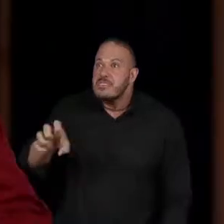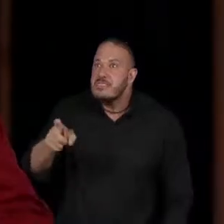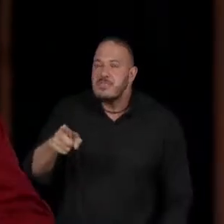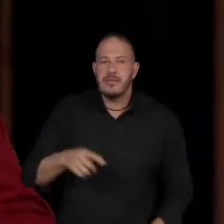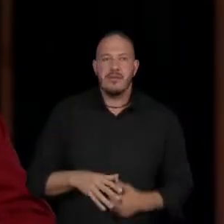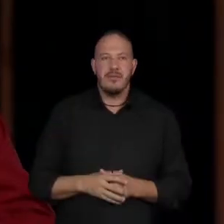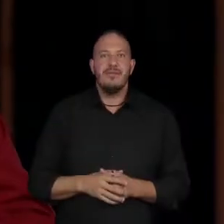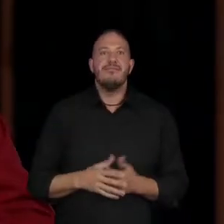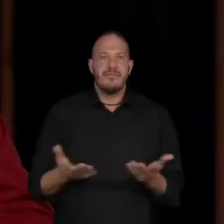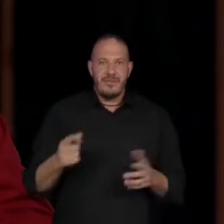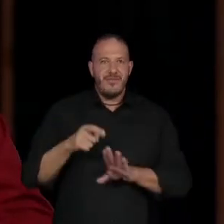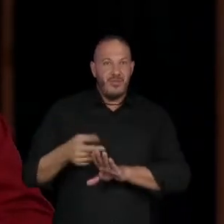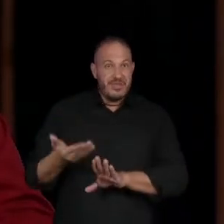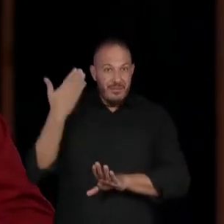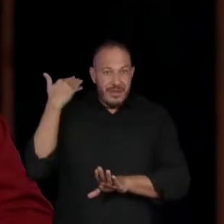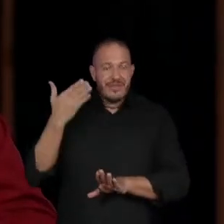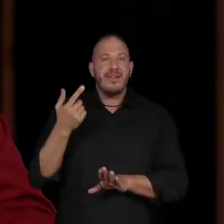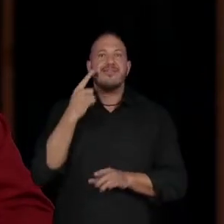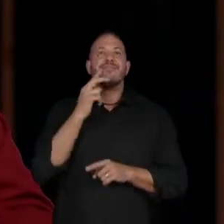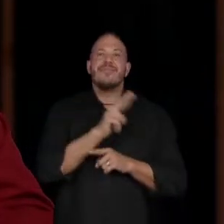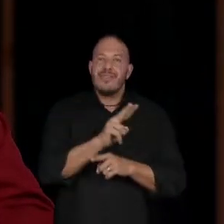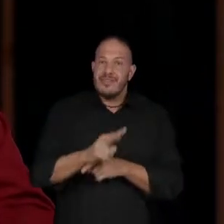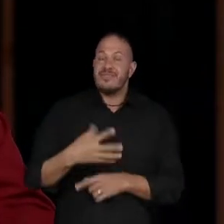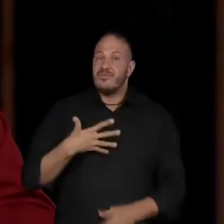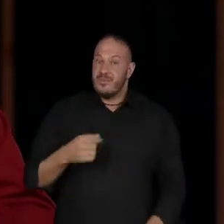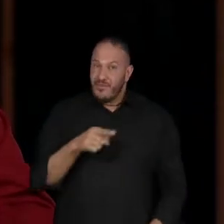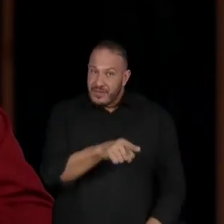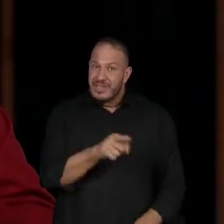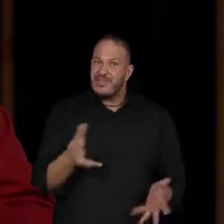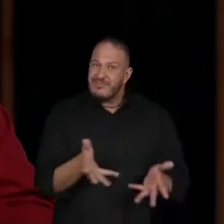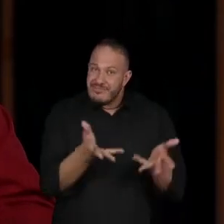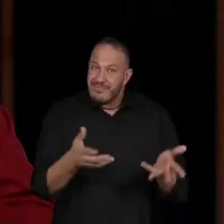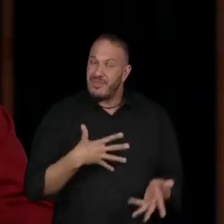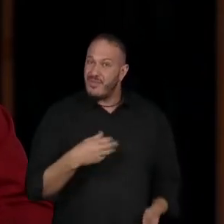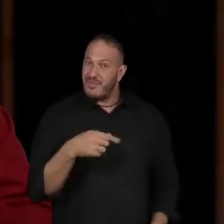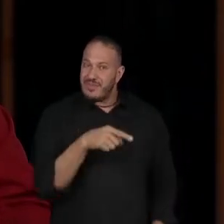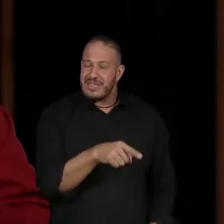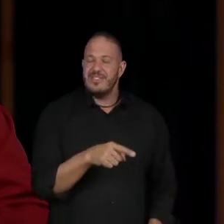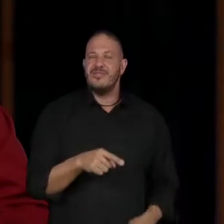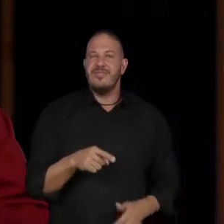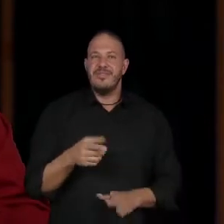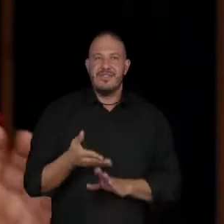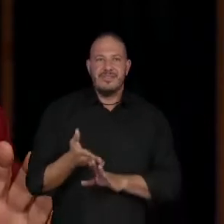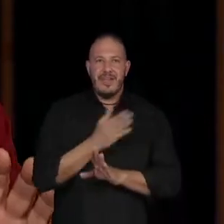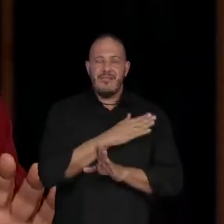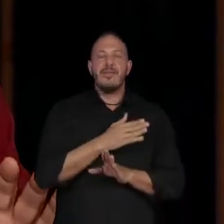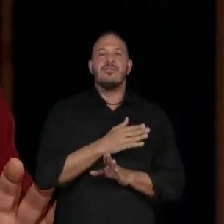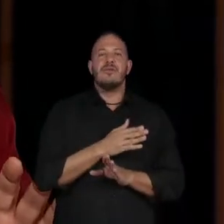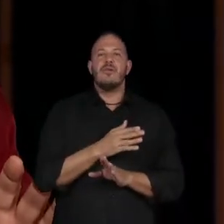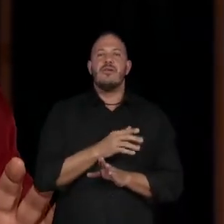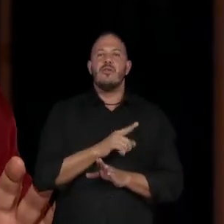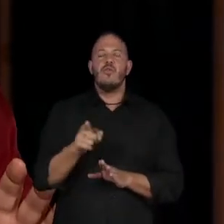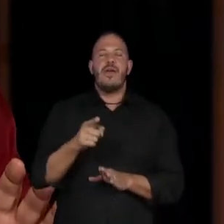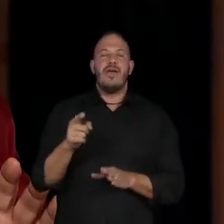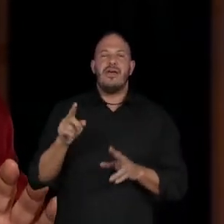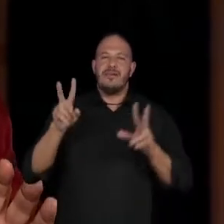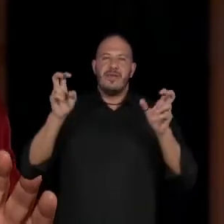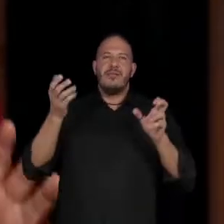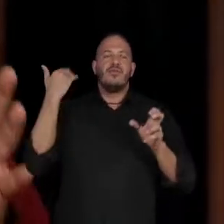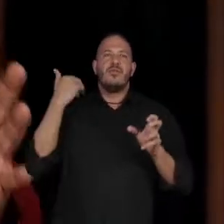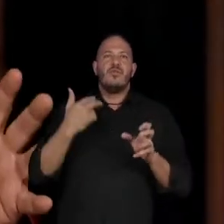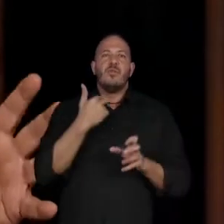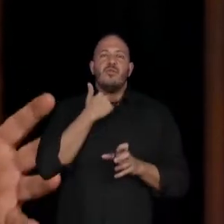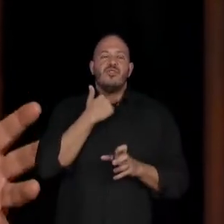Tempos atrás, na criação do filho, era assim, não deixar morrer. Eu